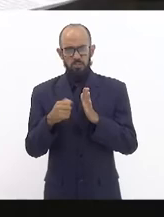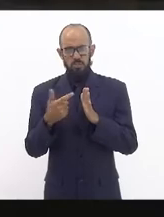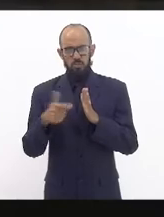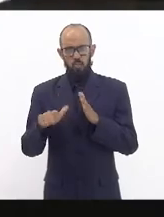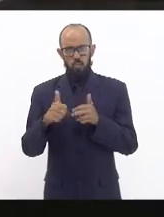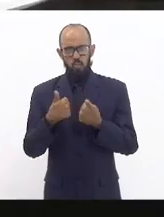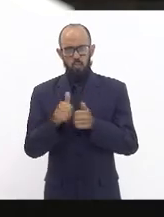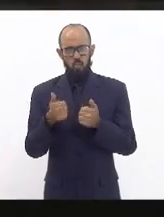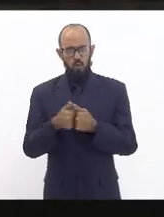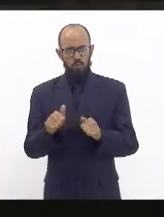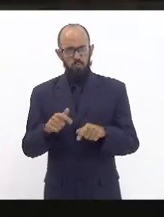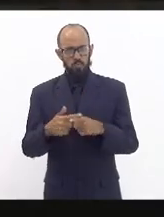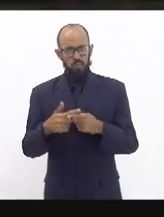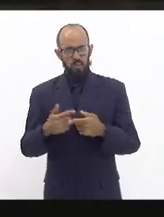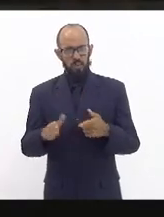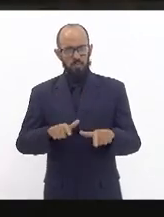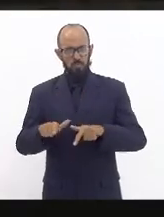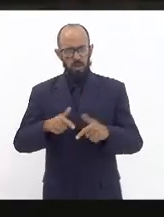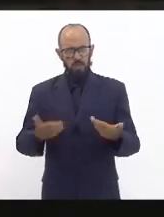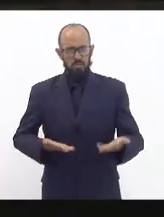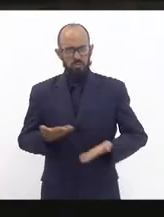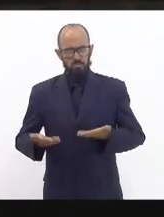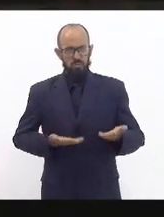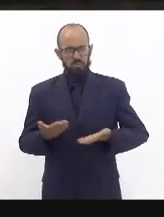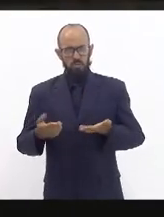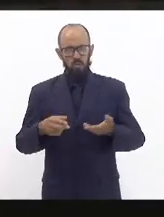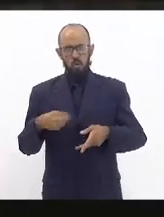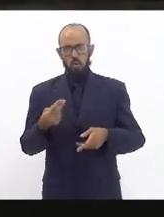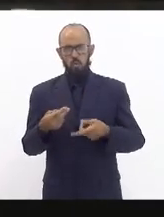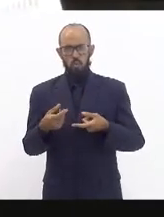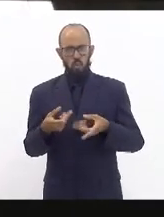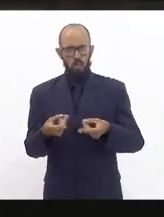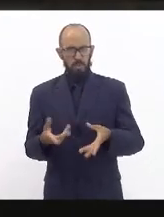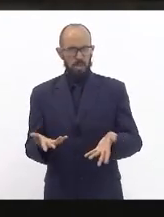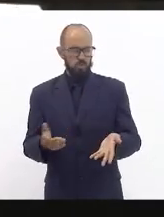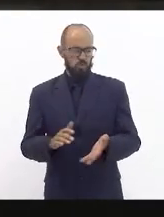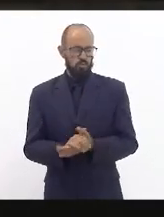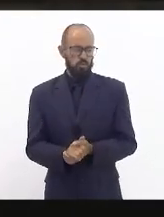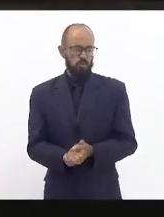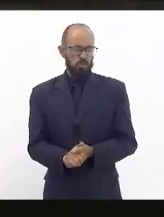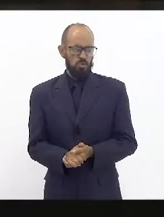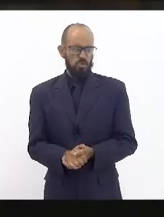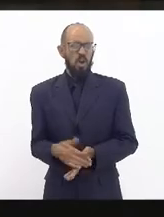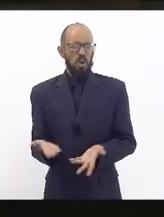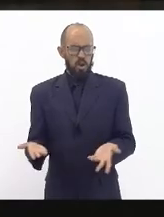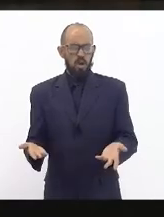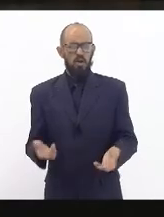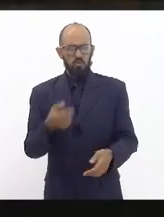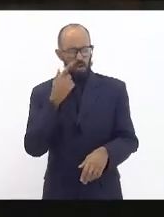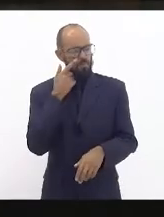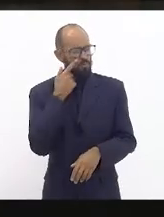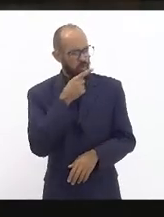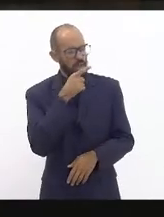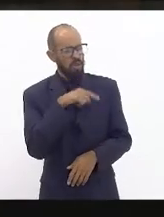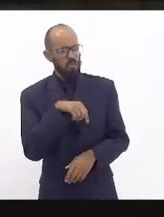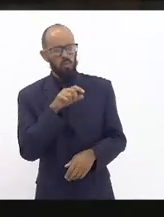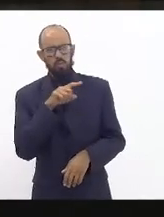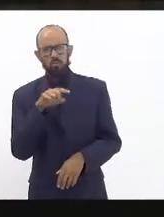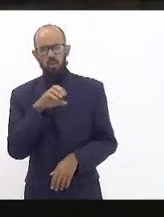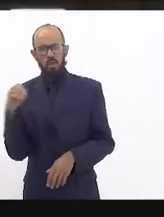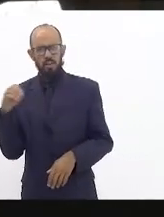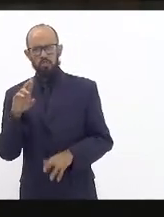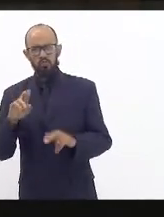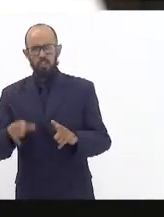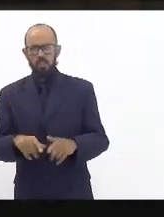trabalha no comércio trabalha como empregada doméstica enfim recepcionista vamos olhar para a Zona Oeste de forma diferente